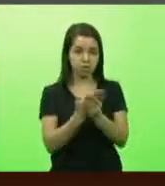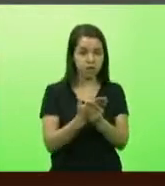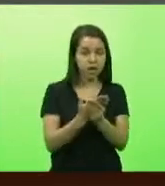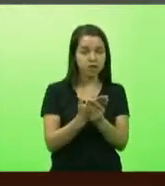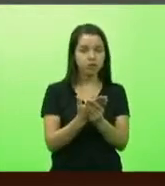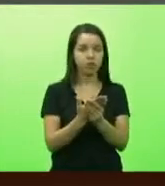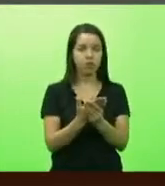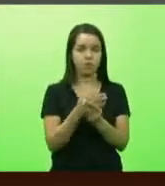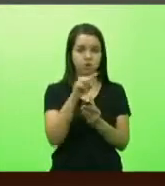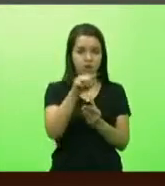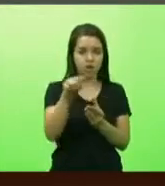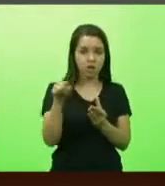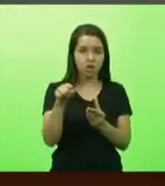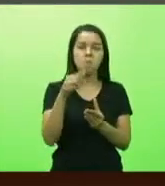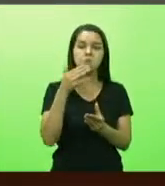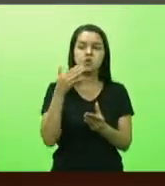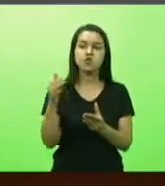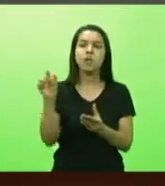Papa? Para o